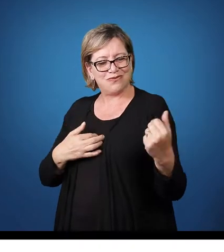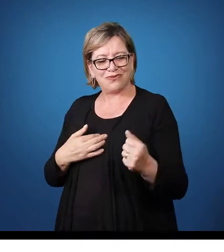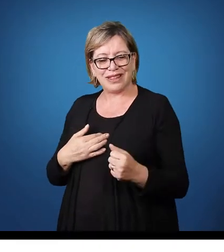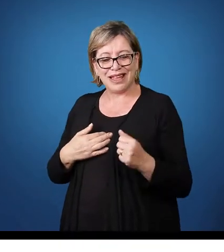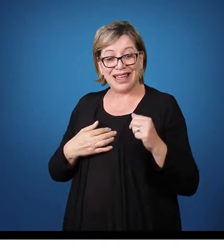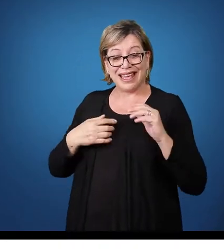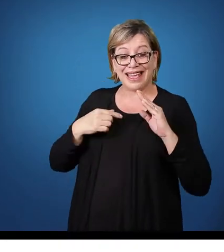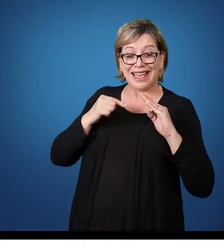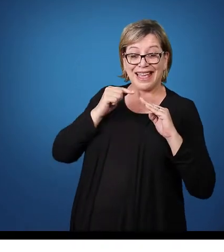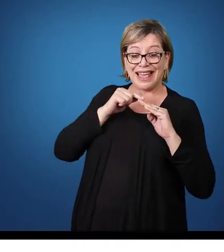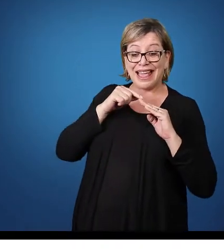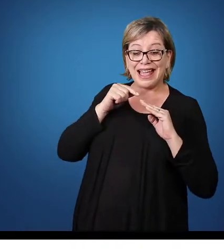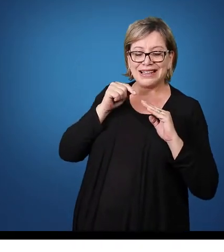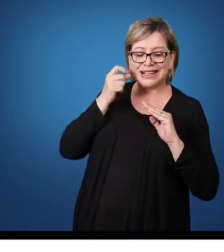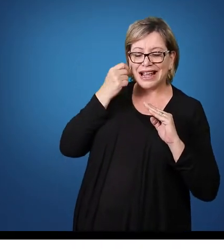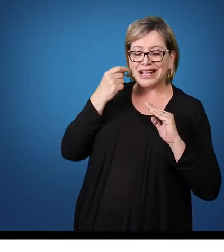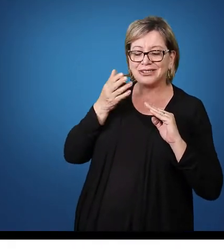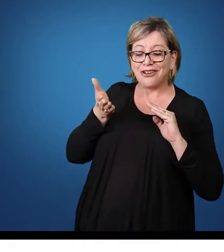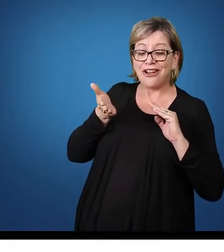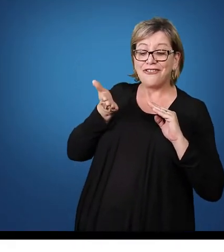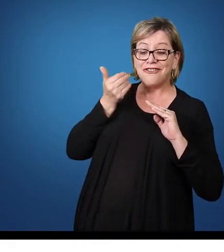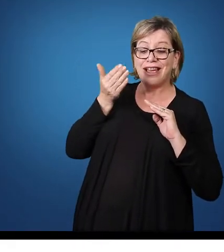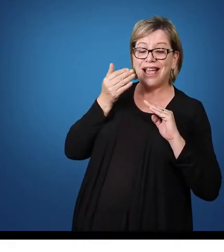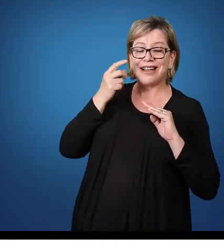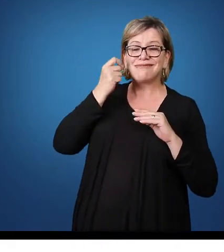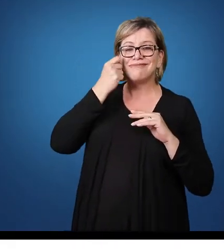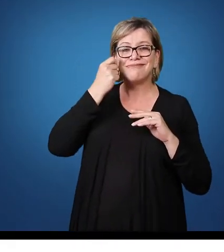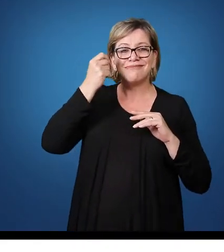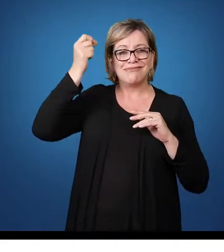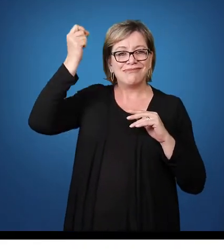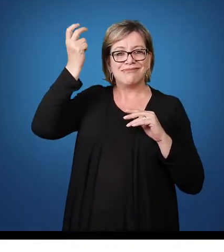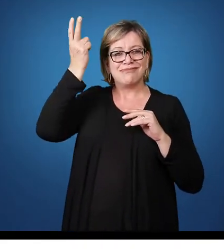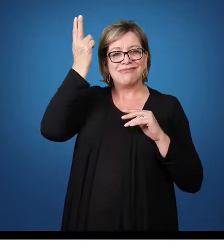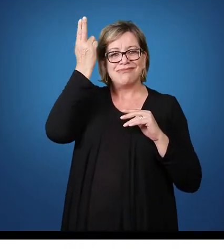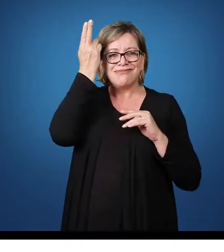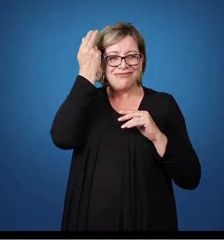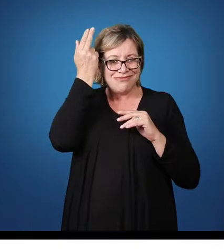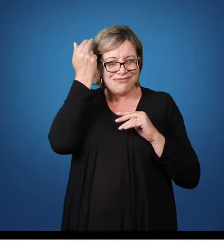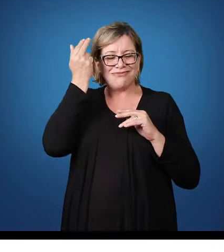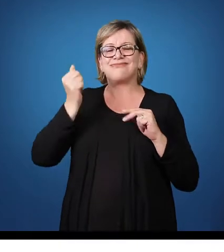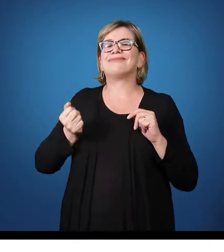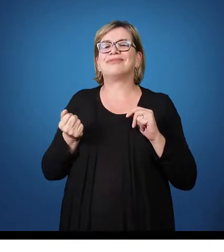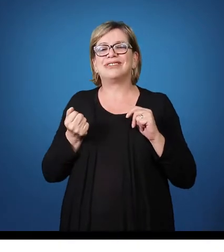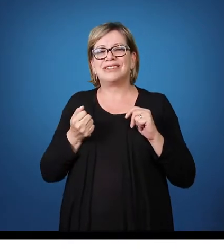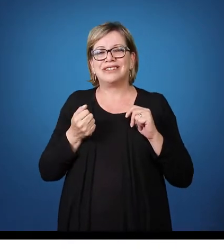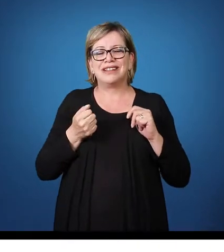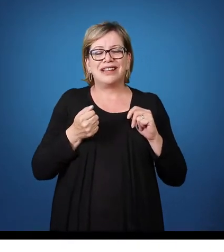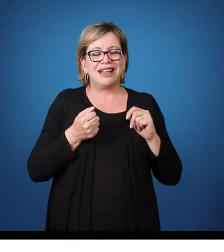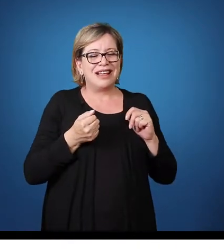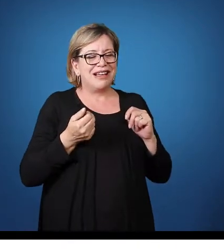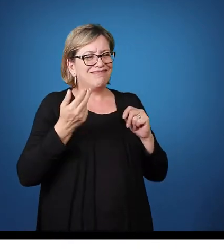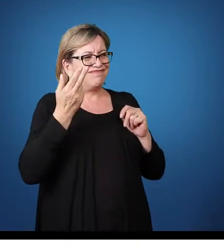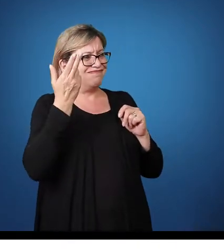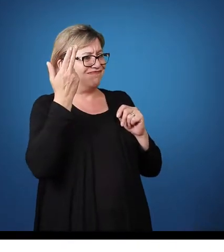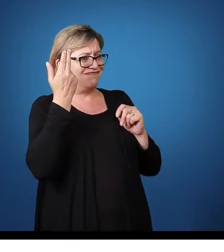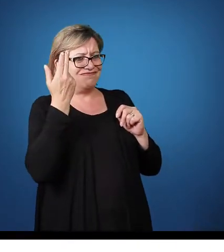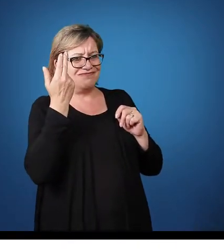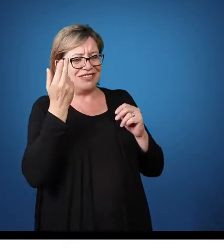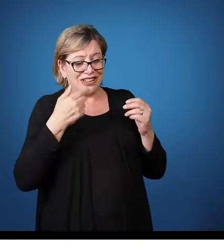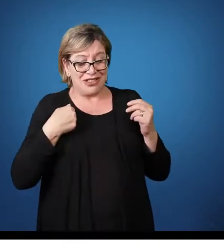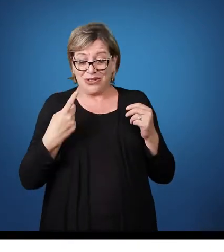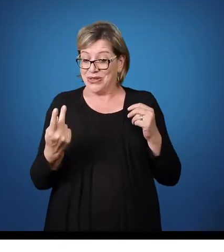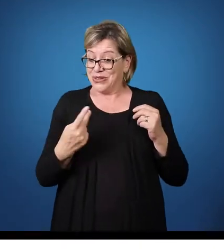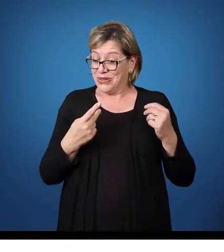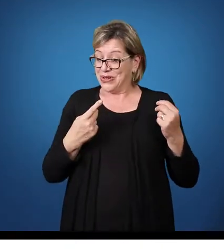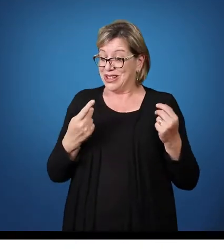gato pediu, suba aqui coelho Vamos